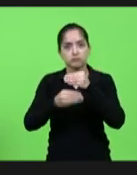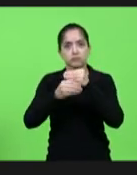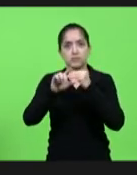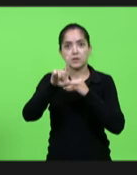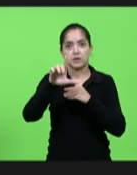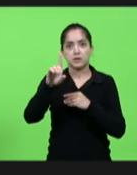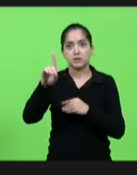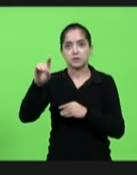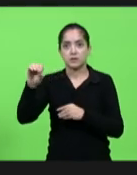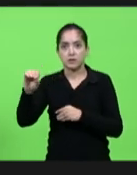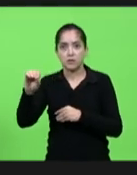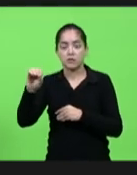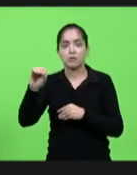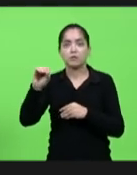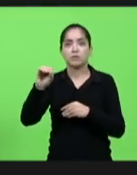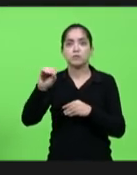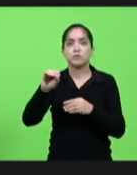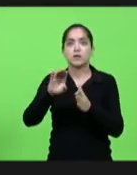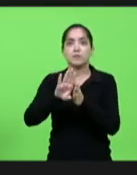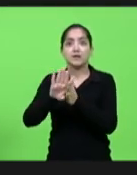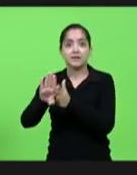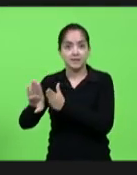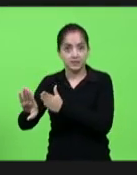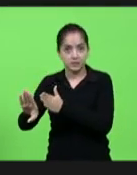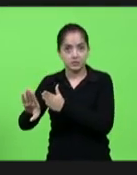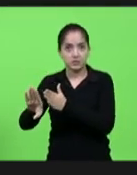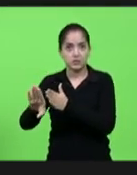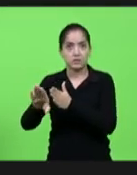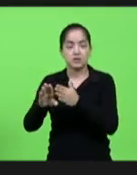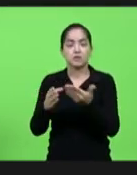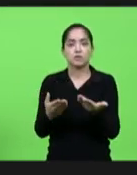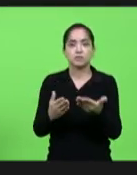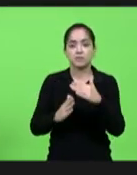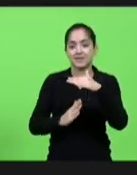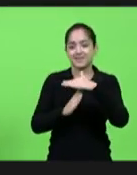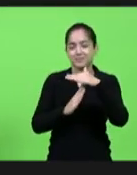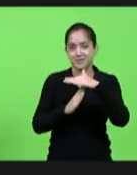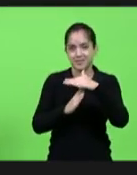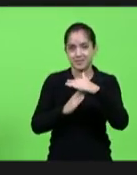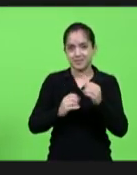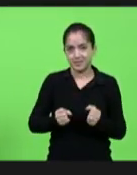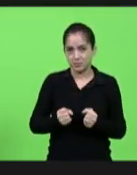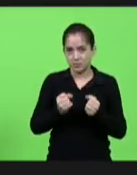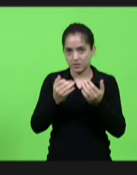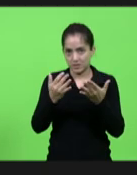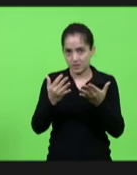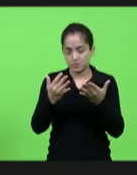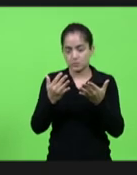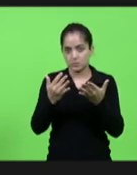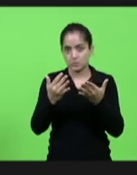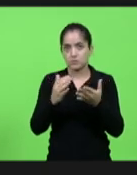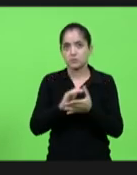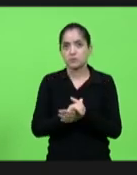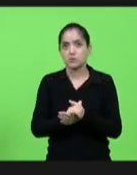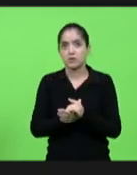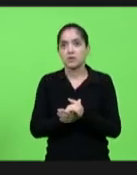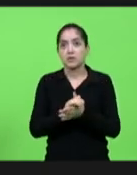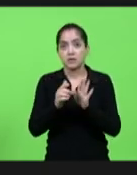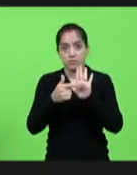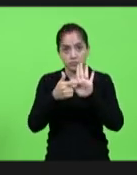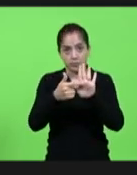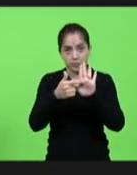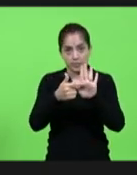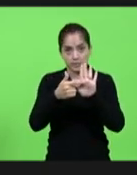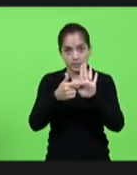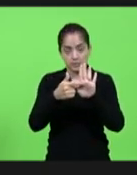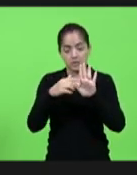para retirar a assistência social da limitação de gastos da emenda constitucional 95 eu vou passar depois esse conteúdo